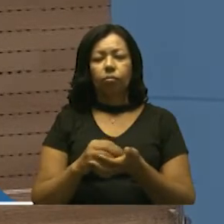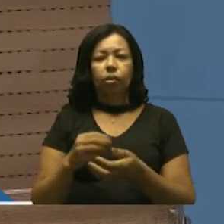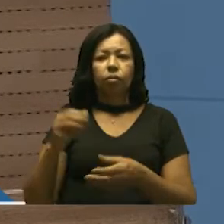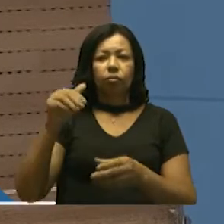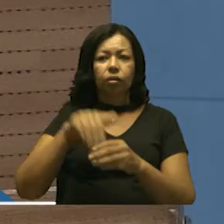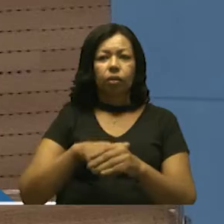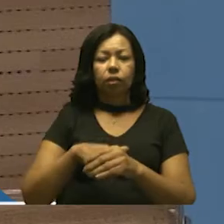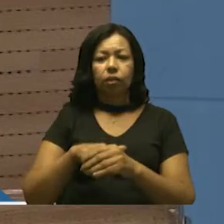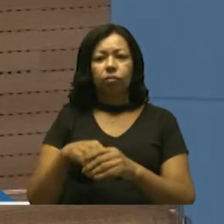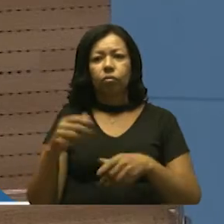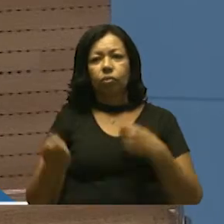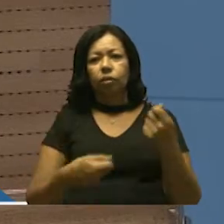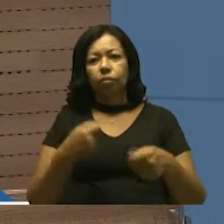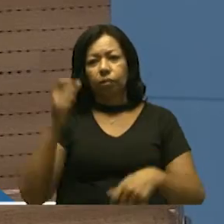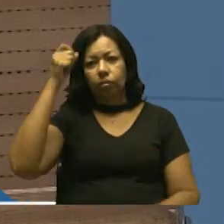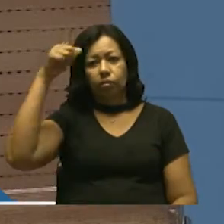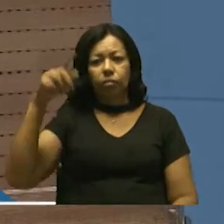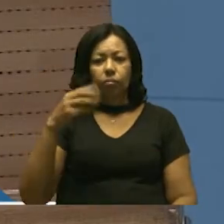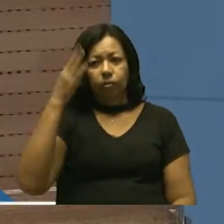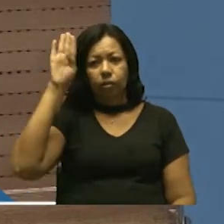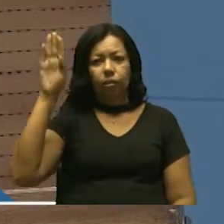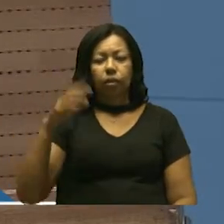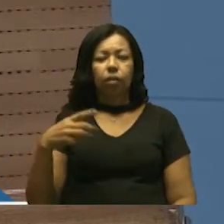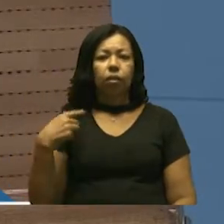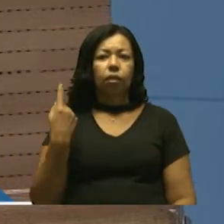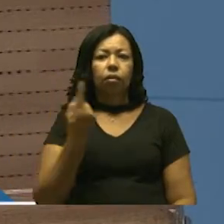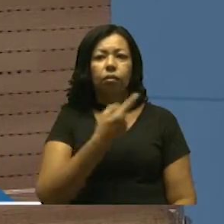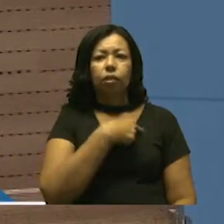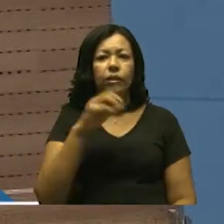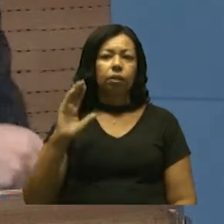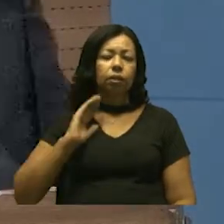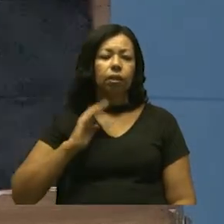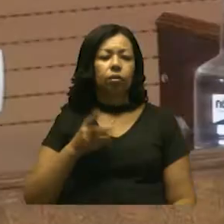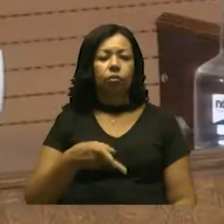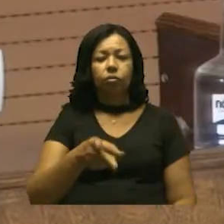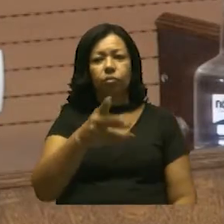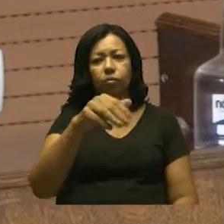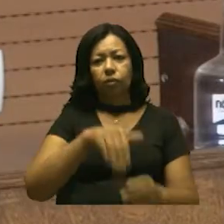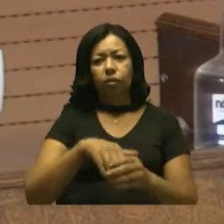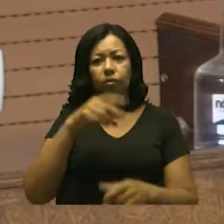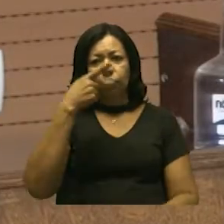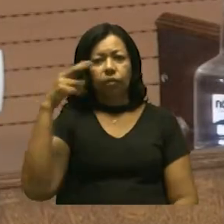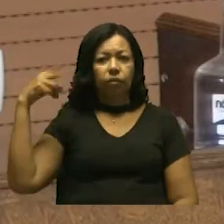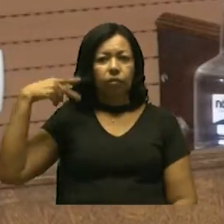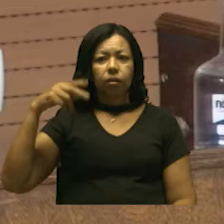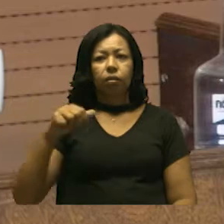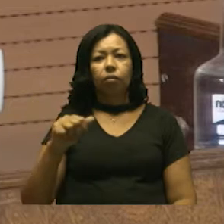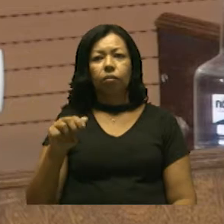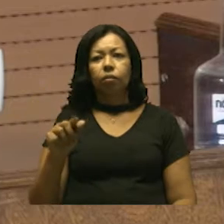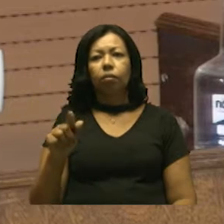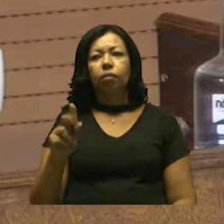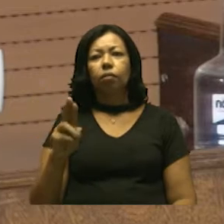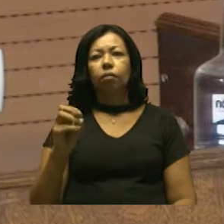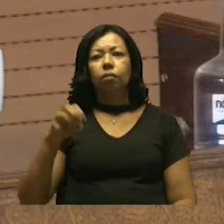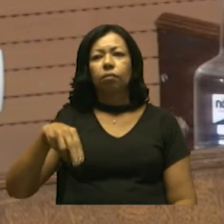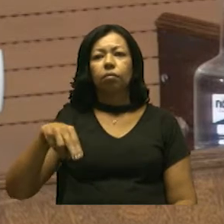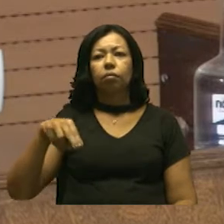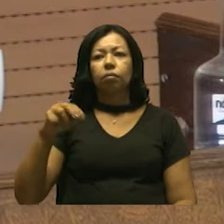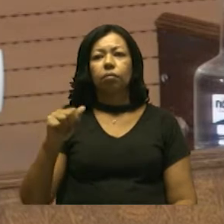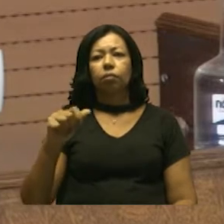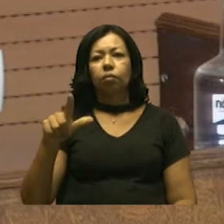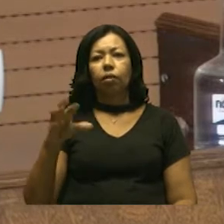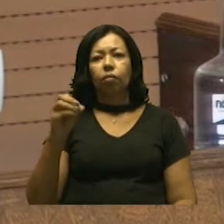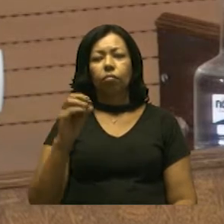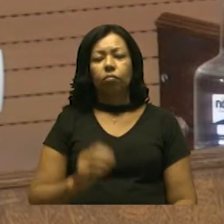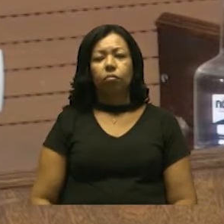orçamento, a cultura como prioridade em nosso município. É só, senhor presidente. Continua em votação com a palavra o vereador Aguinaldo Araújo, logo em seguida, vereador